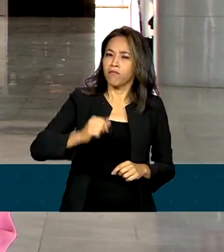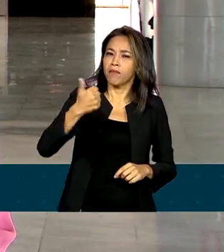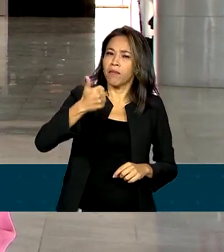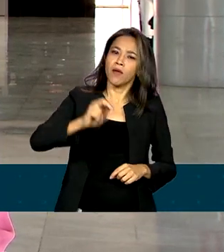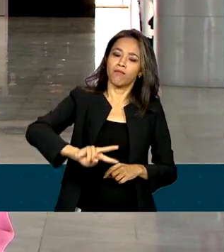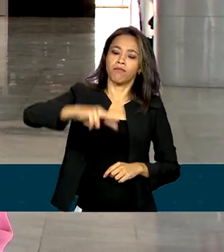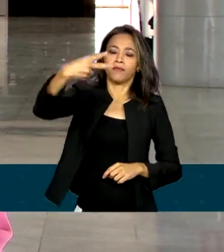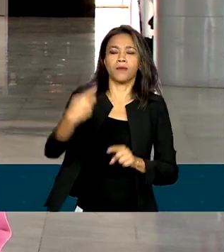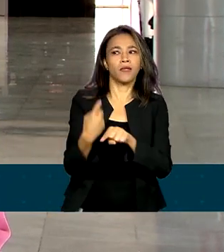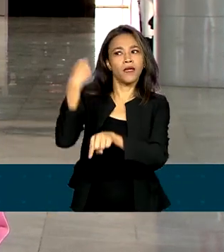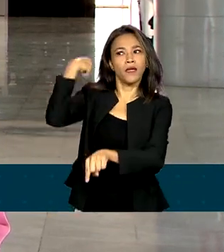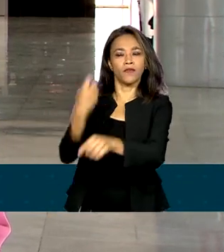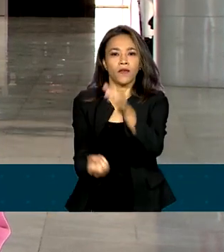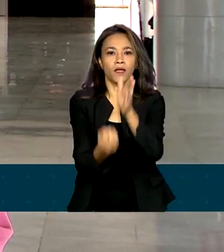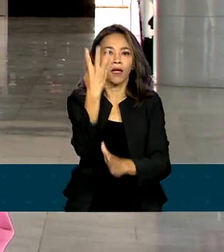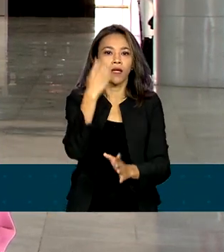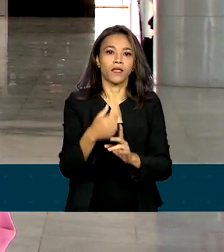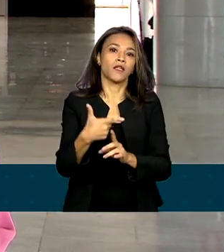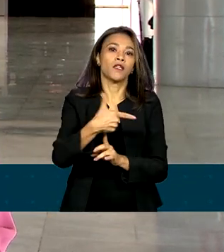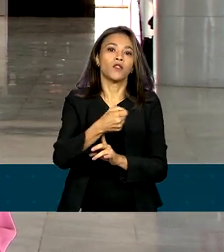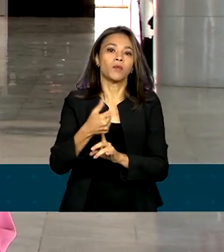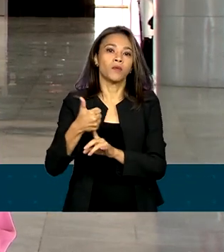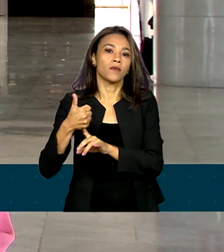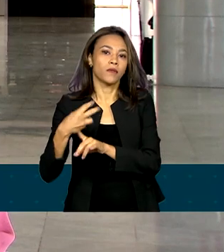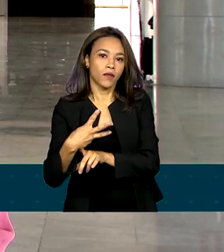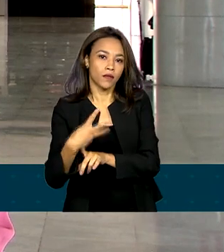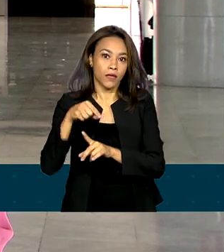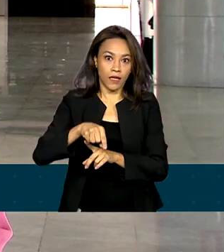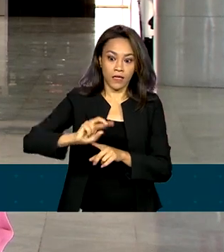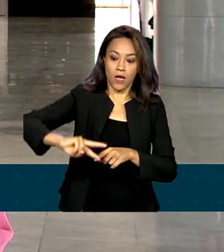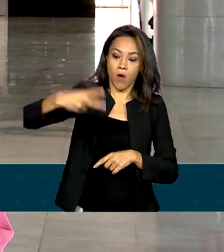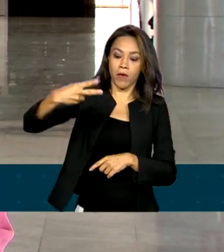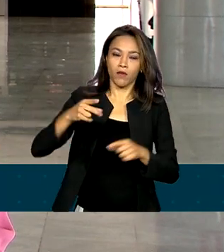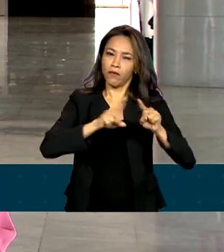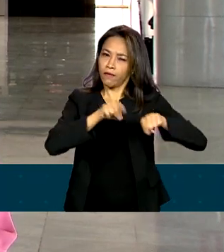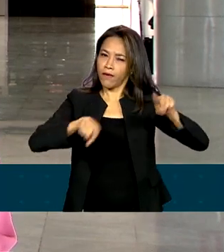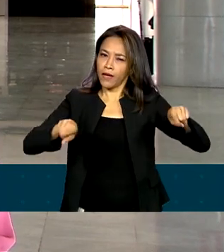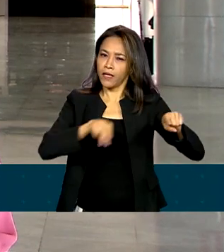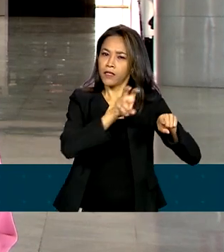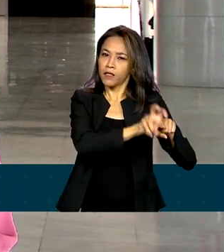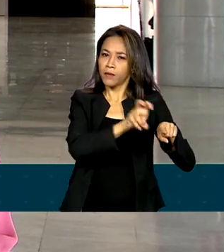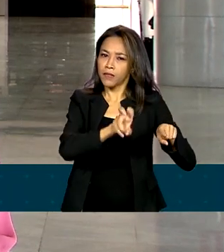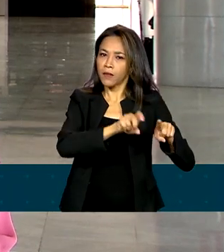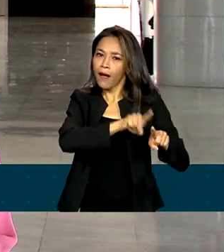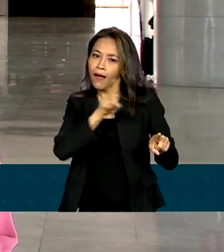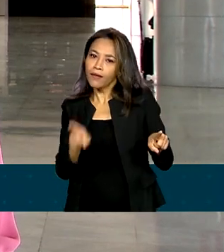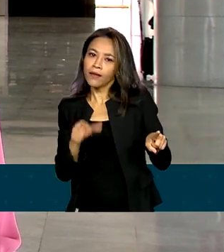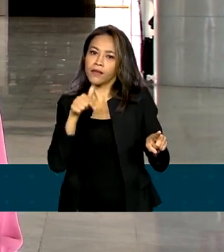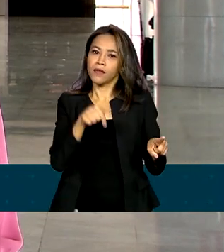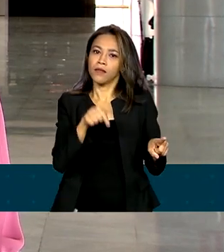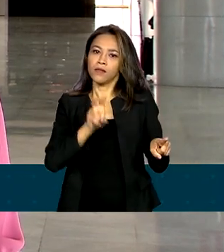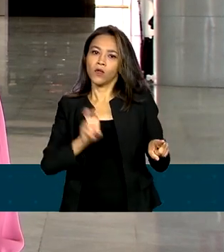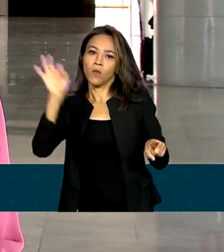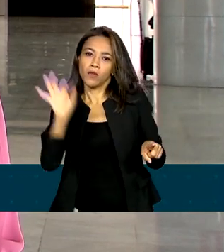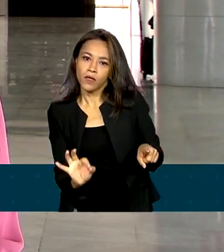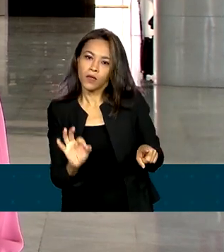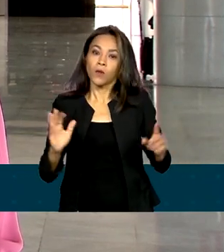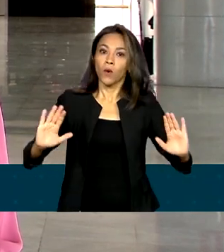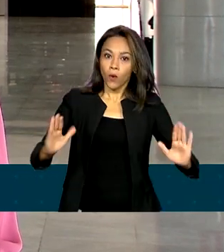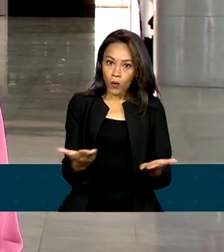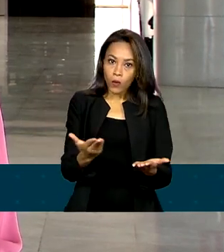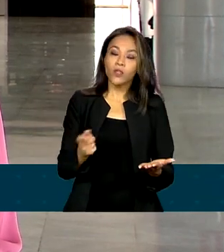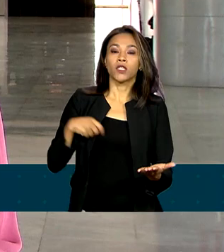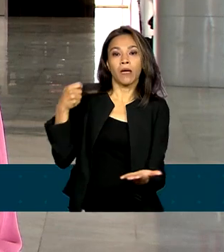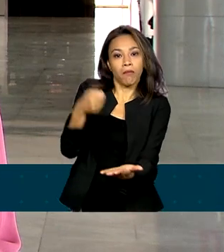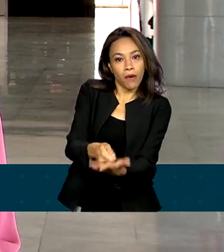desde que foi criada em 2013. O aumento varia de 55% a 75%. Atualmente, os valores